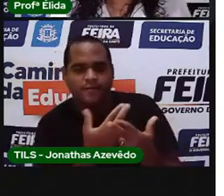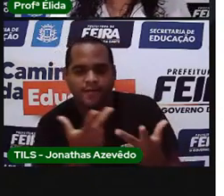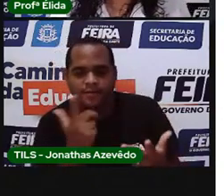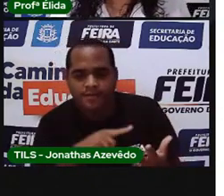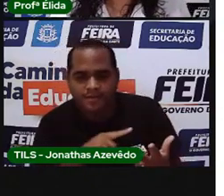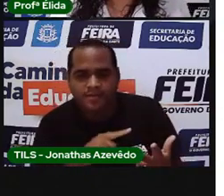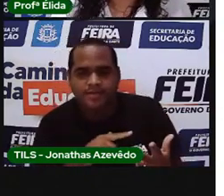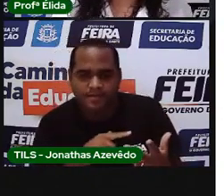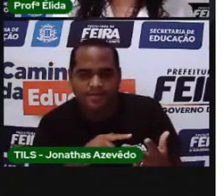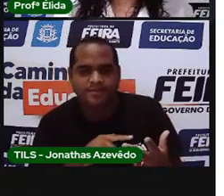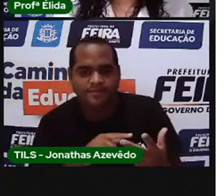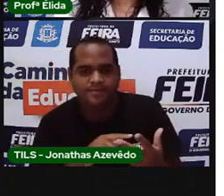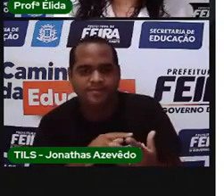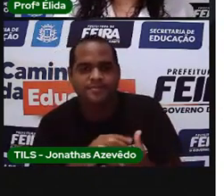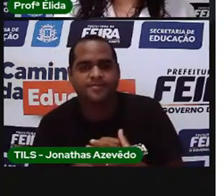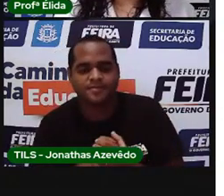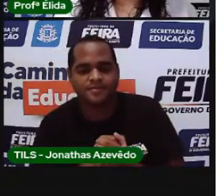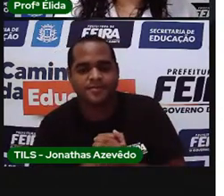Isso.